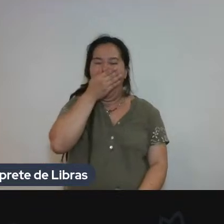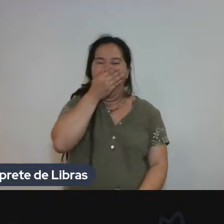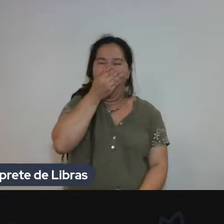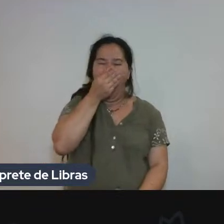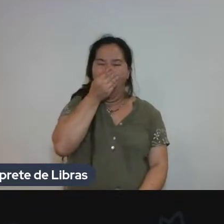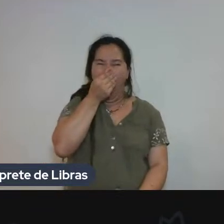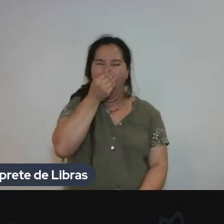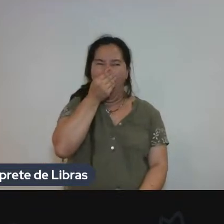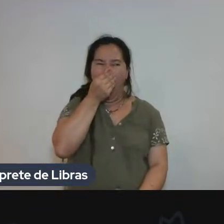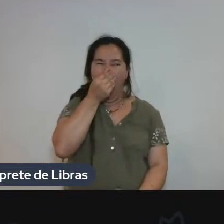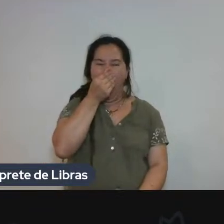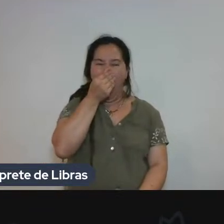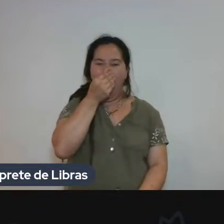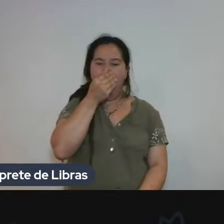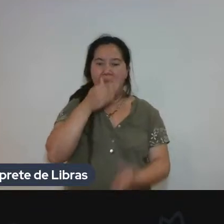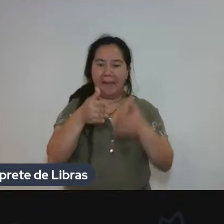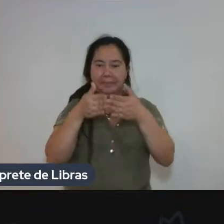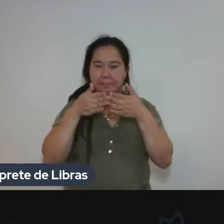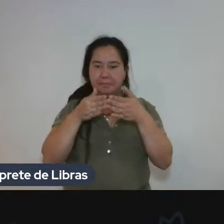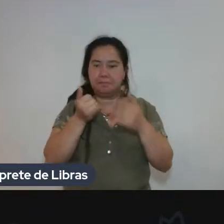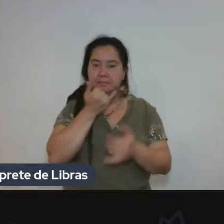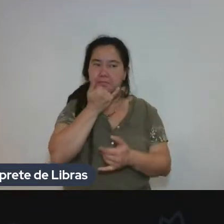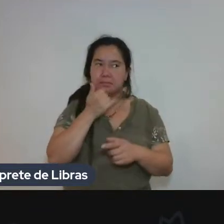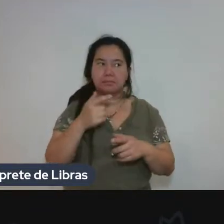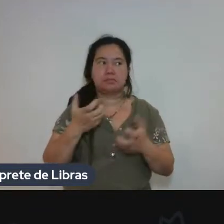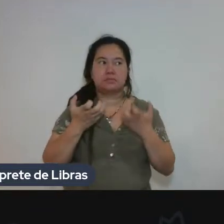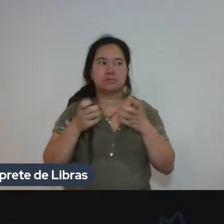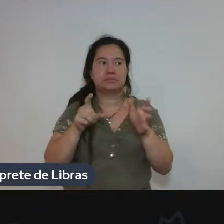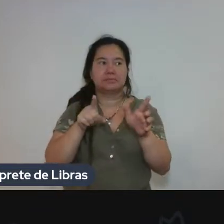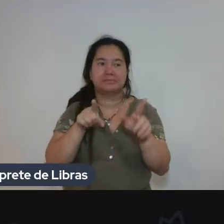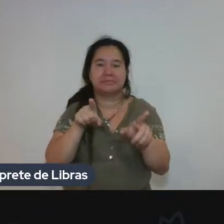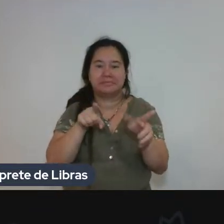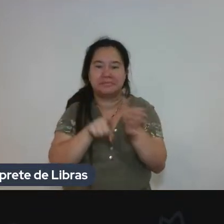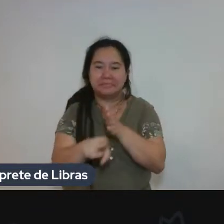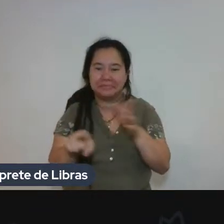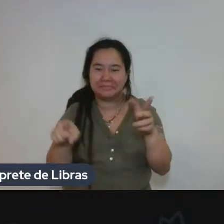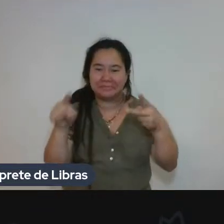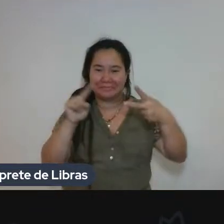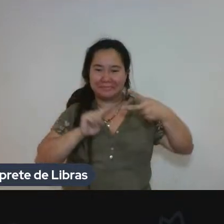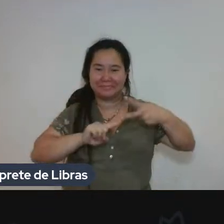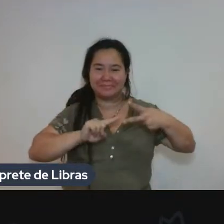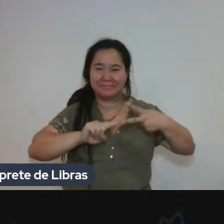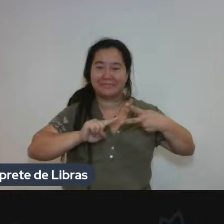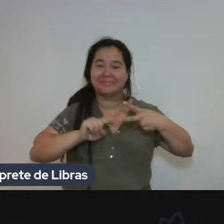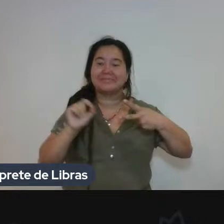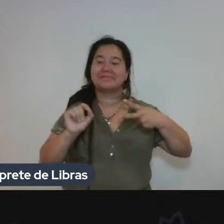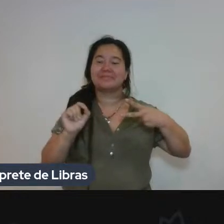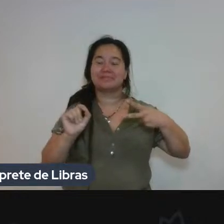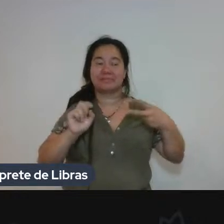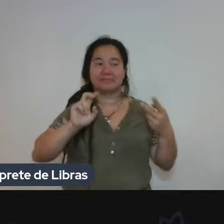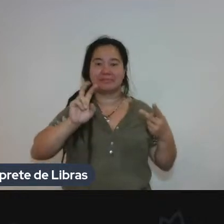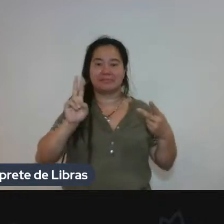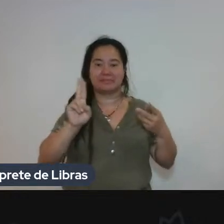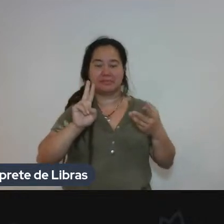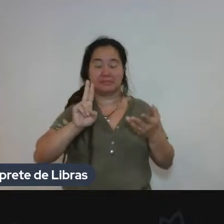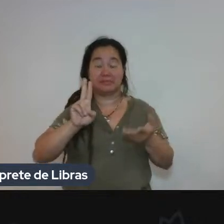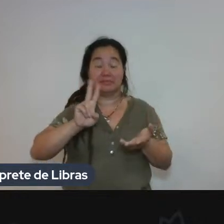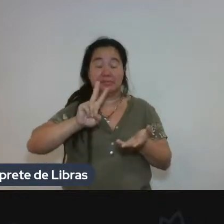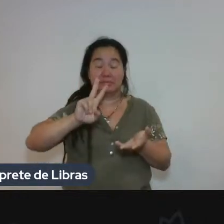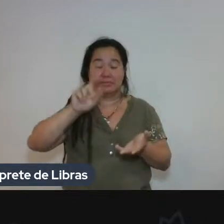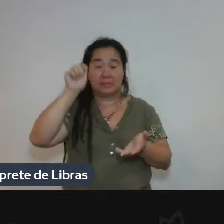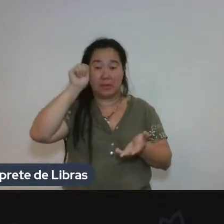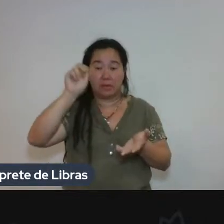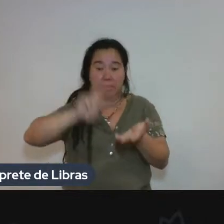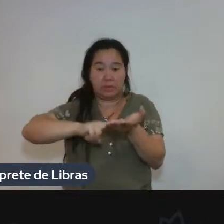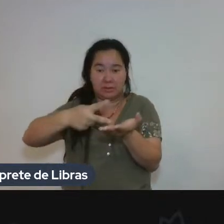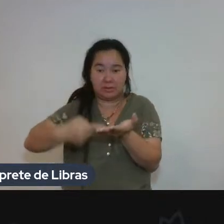O nome dos tradutores, né? Você, licenciador, que eu não estava conseguindo ler, porque ou eu vejo de perto ou não vejo de longe.